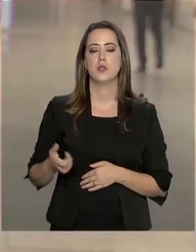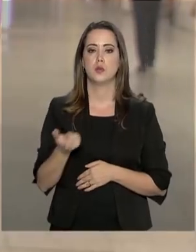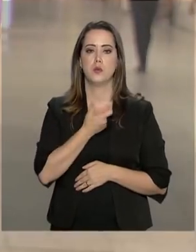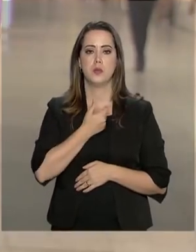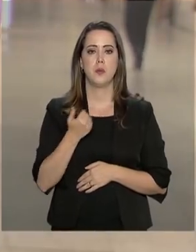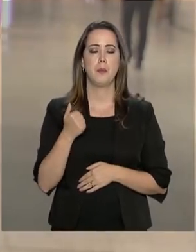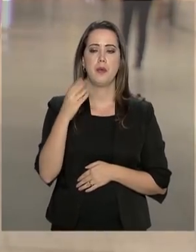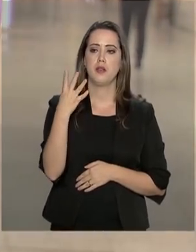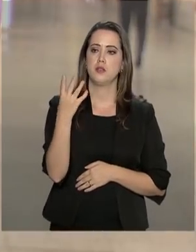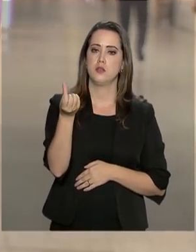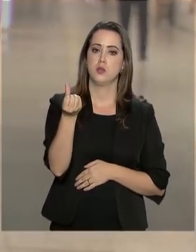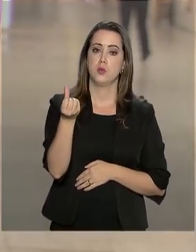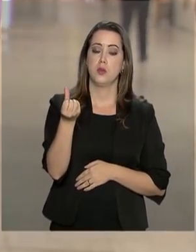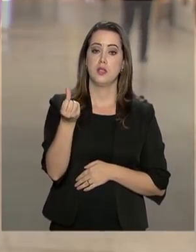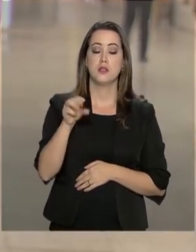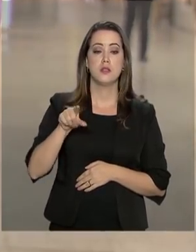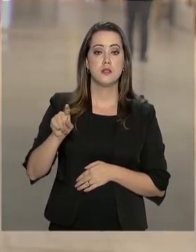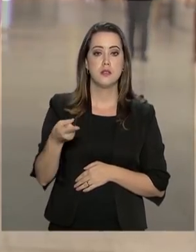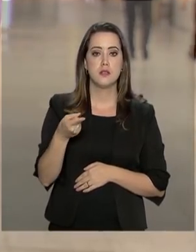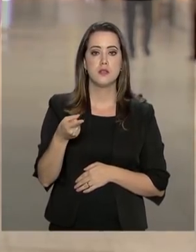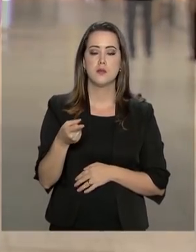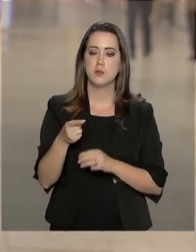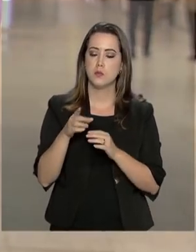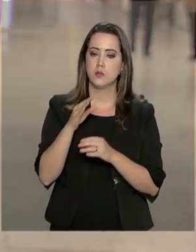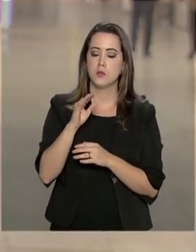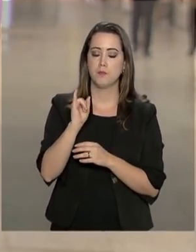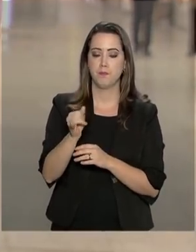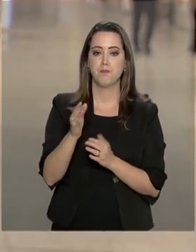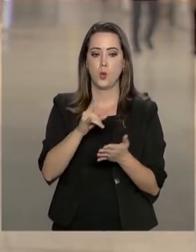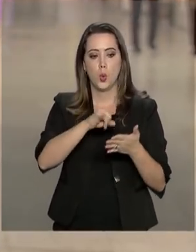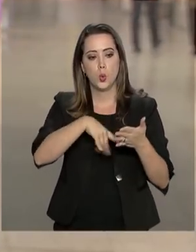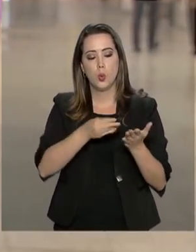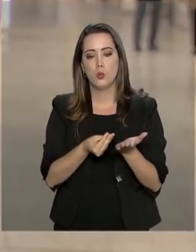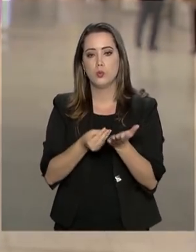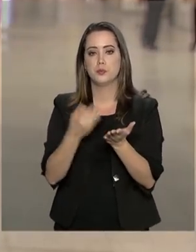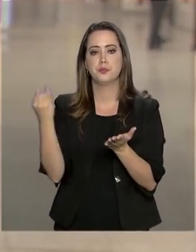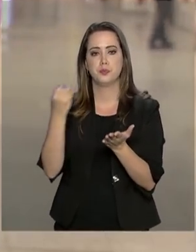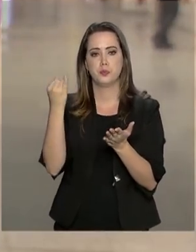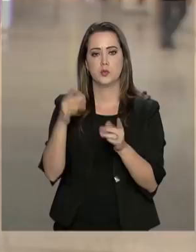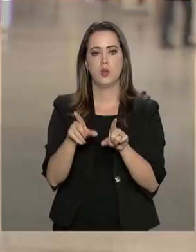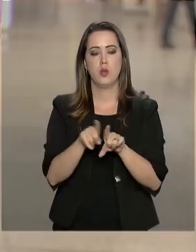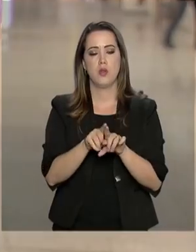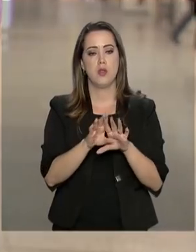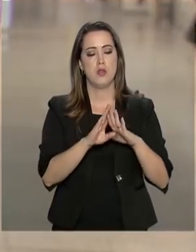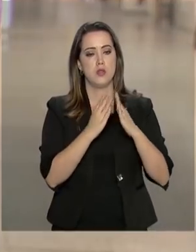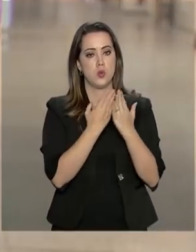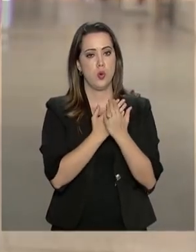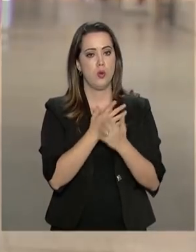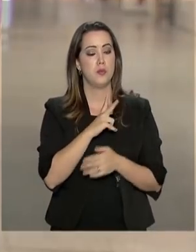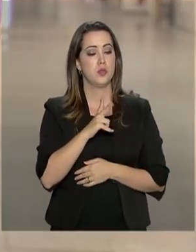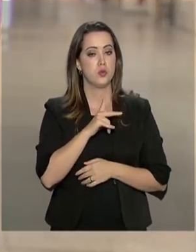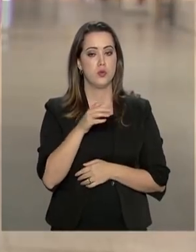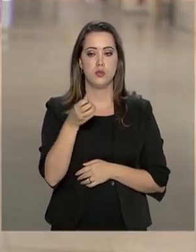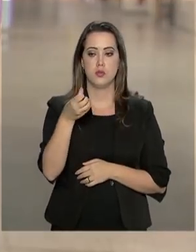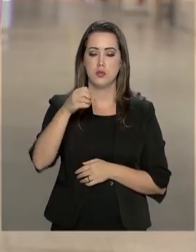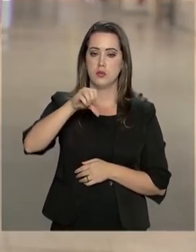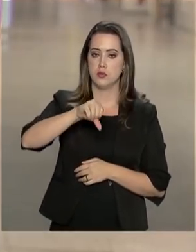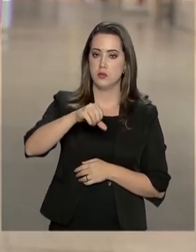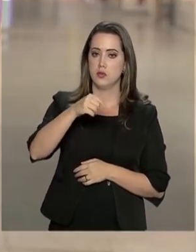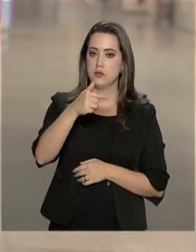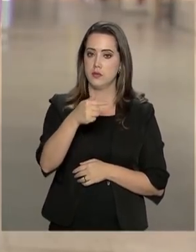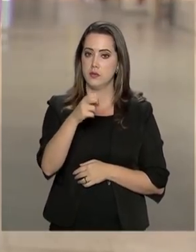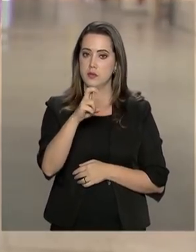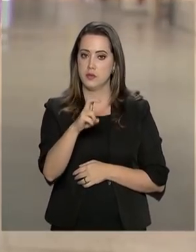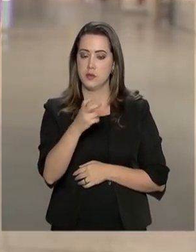46 mil com menções honrosas. No caso de estudantes de instituições particulares, serão 975